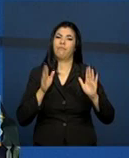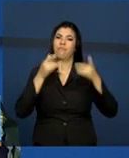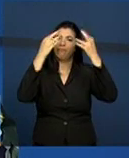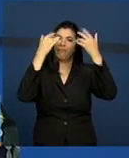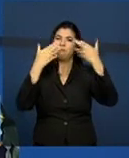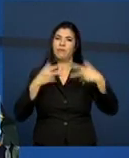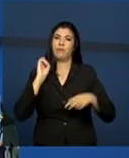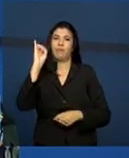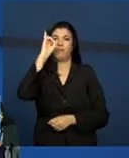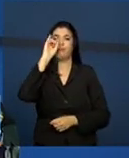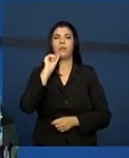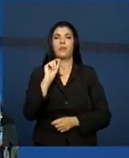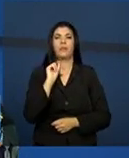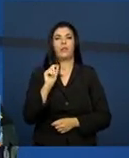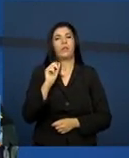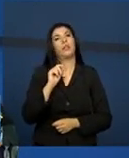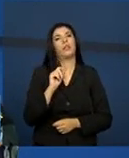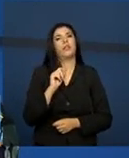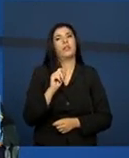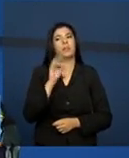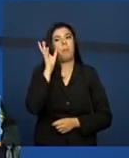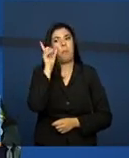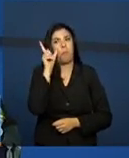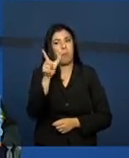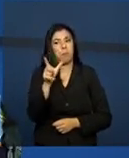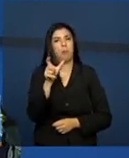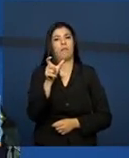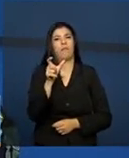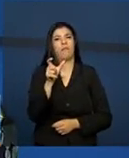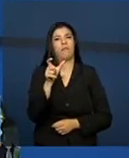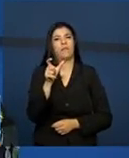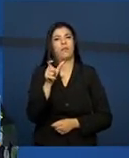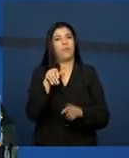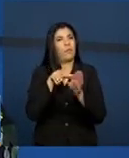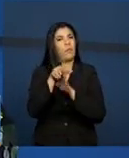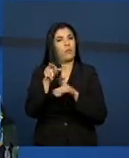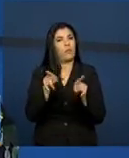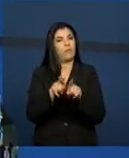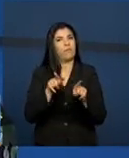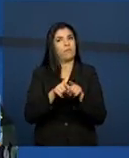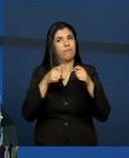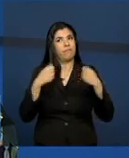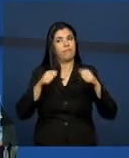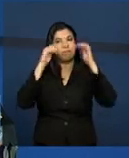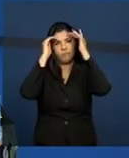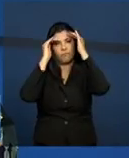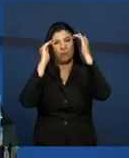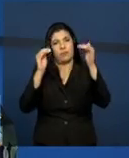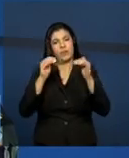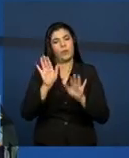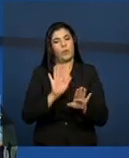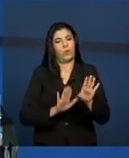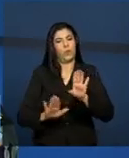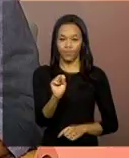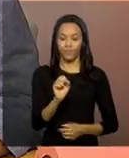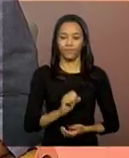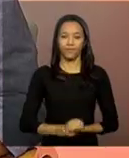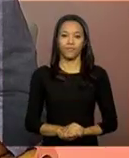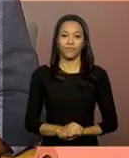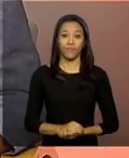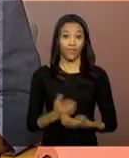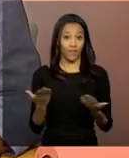Então é importante que essas observações sejam, essas recomendações sejam observadas, com cuidado das senhas.